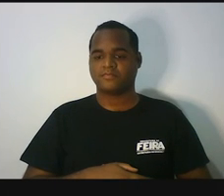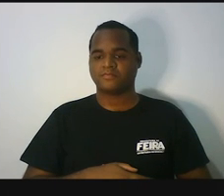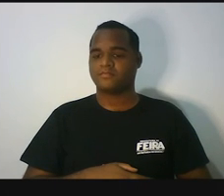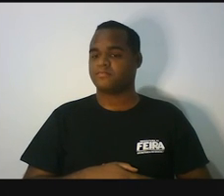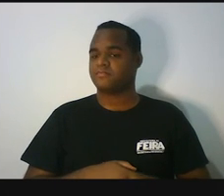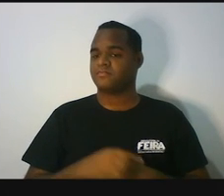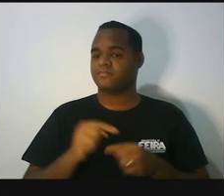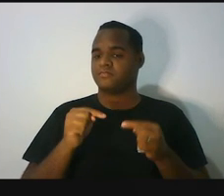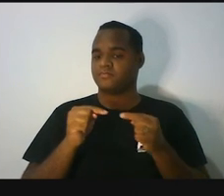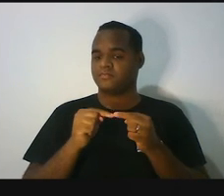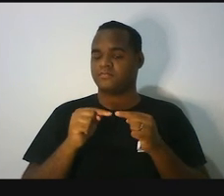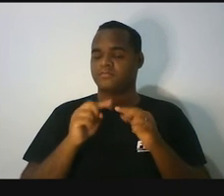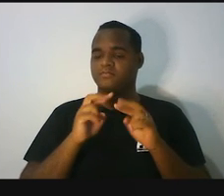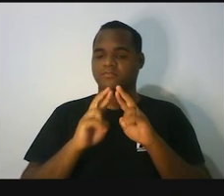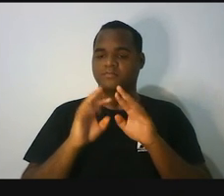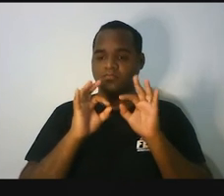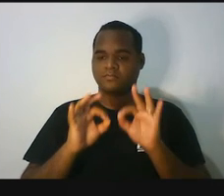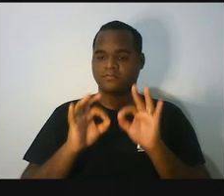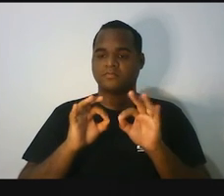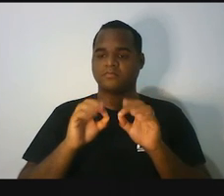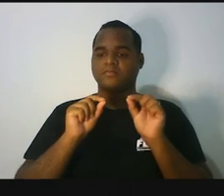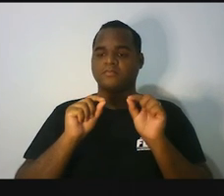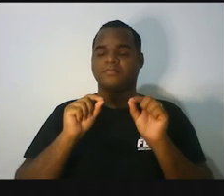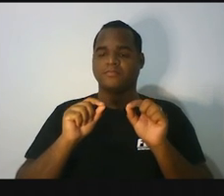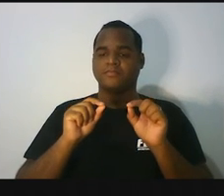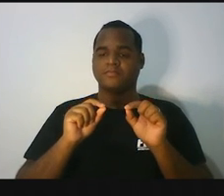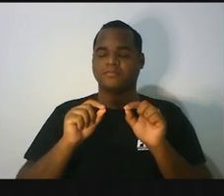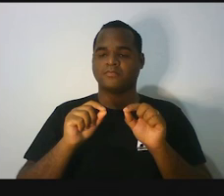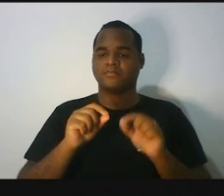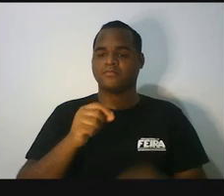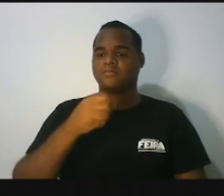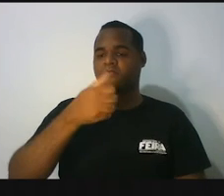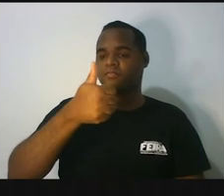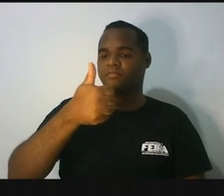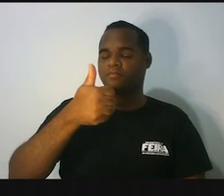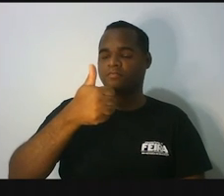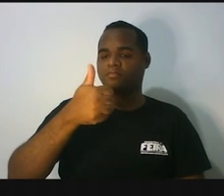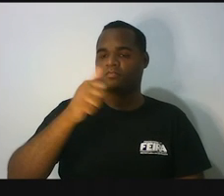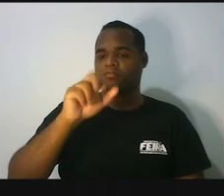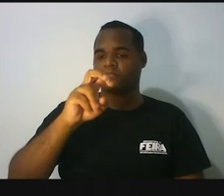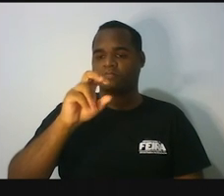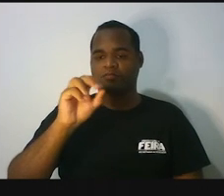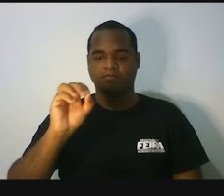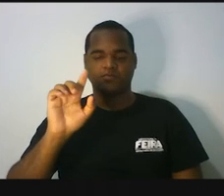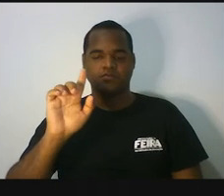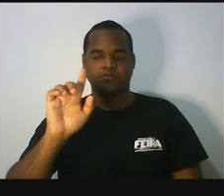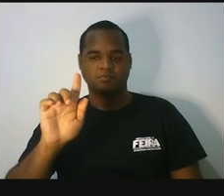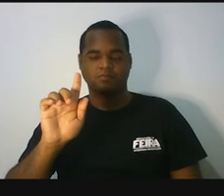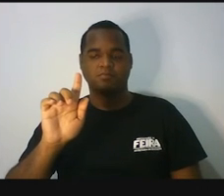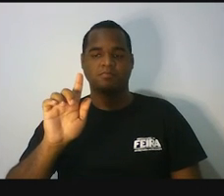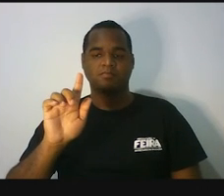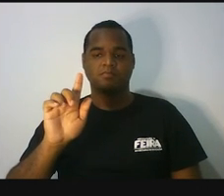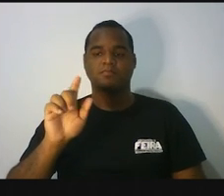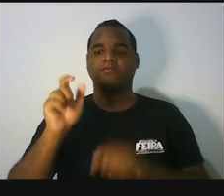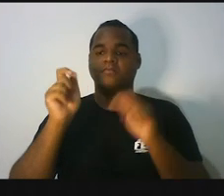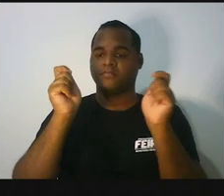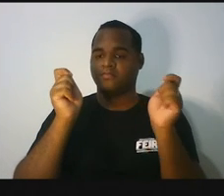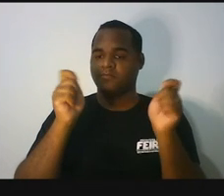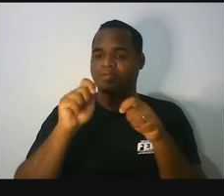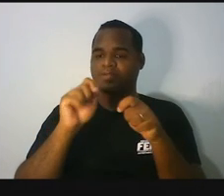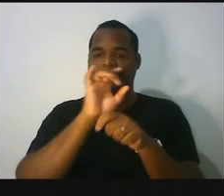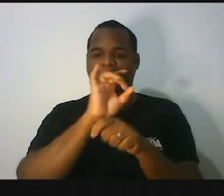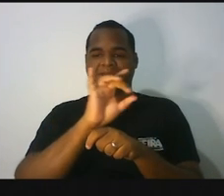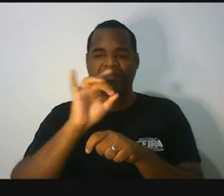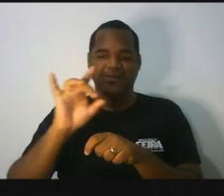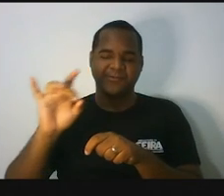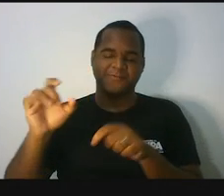resultado 150 gramas para cada caixinha